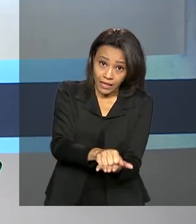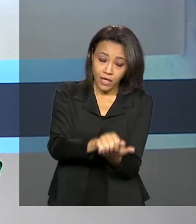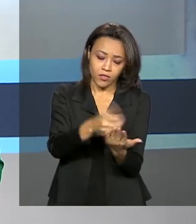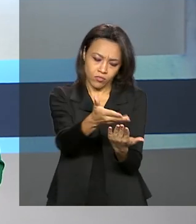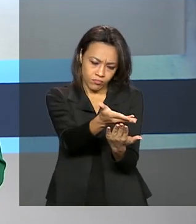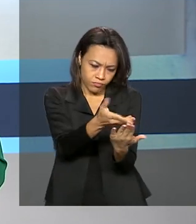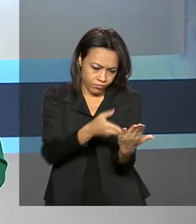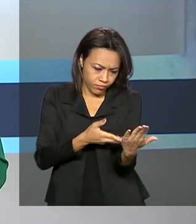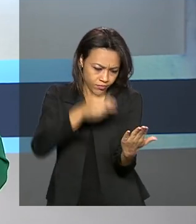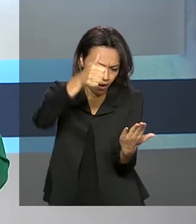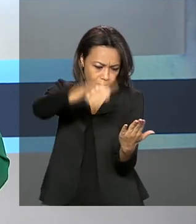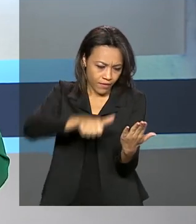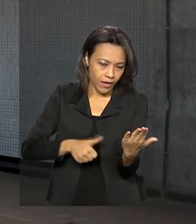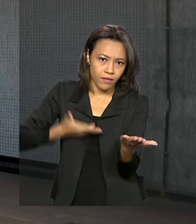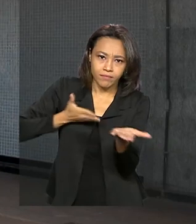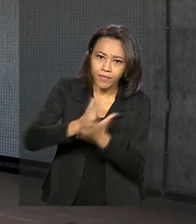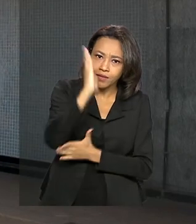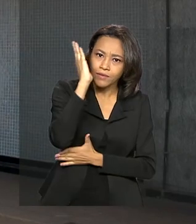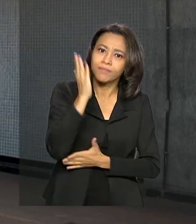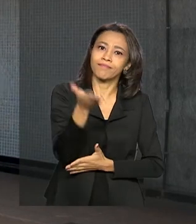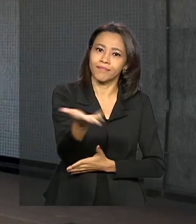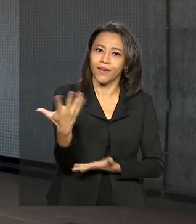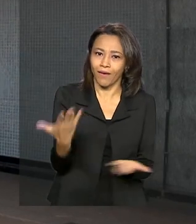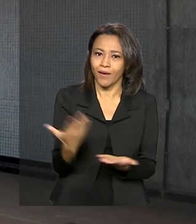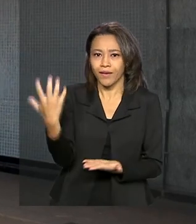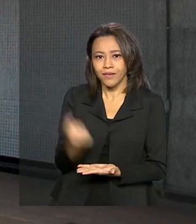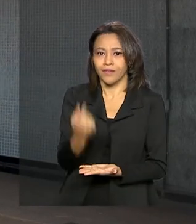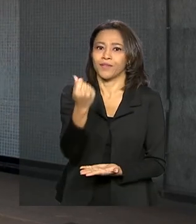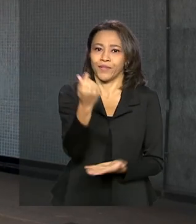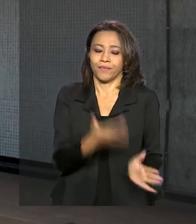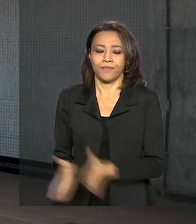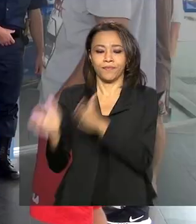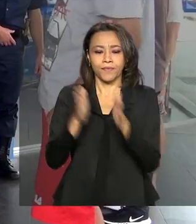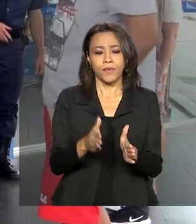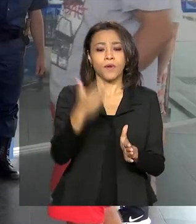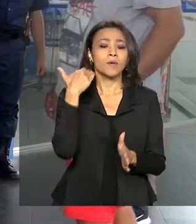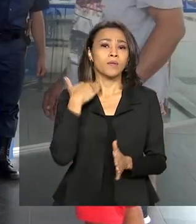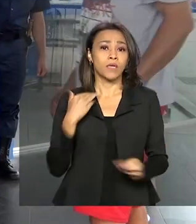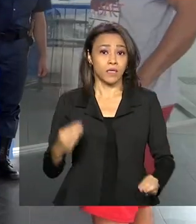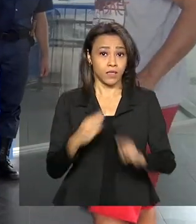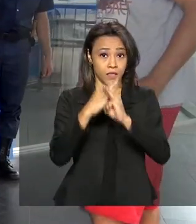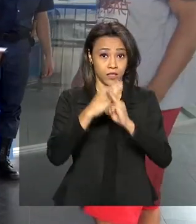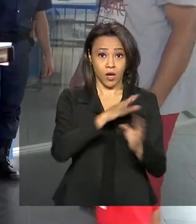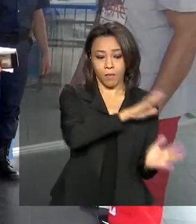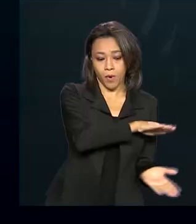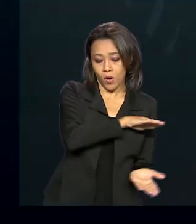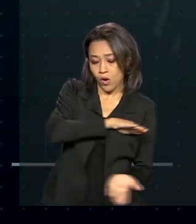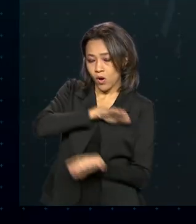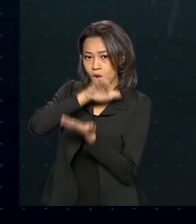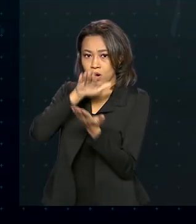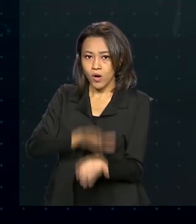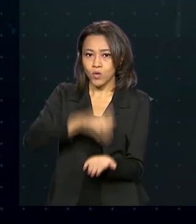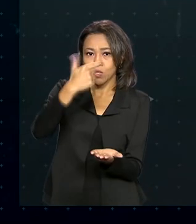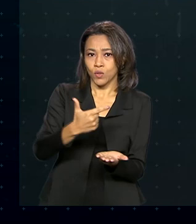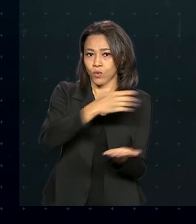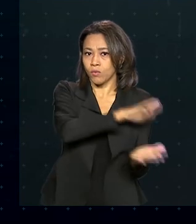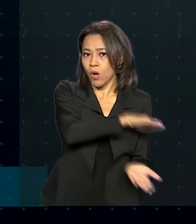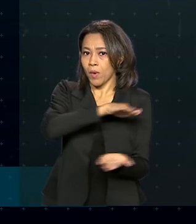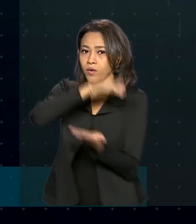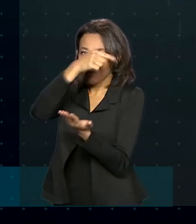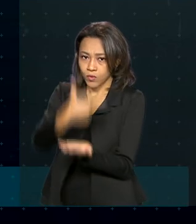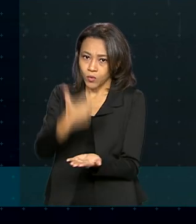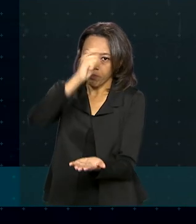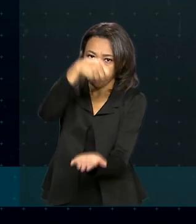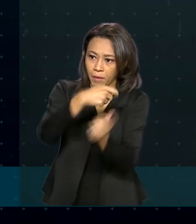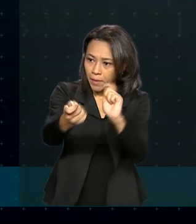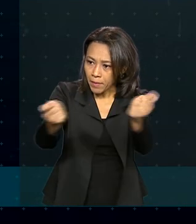e aprovado. Agora, a Caixa Econômica inicia um segundo ciclo. Nesta sexta-feira,